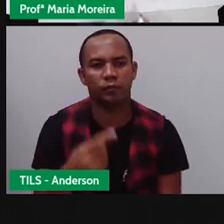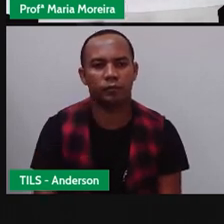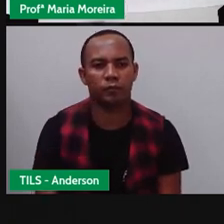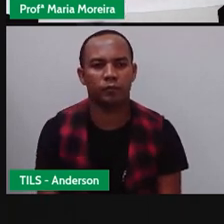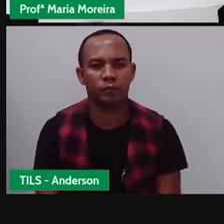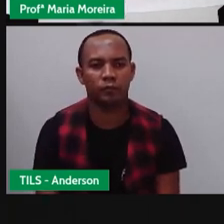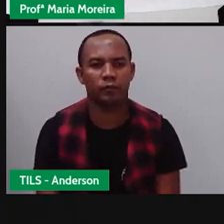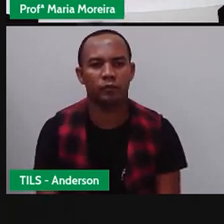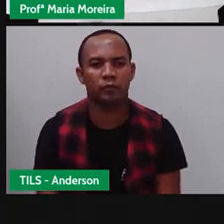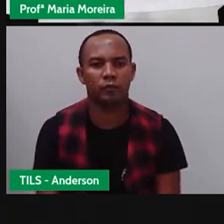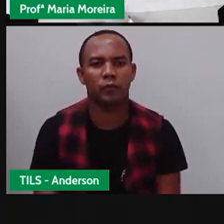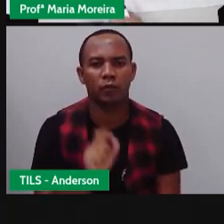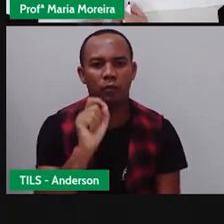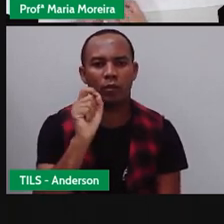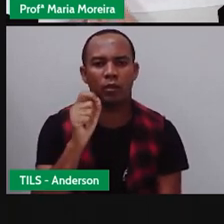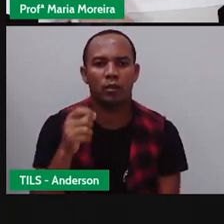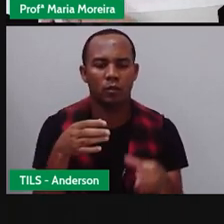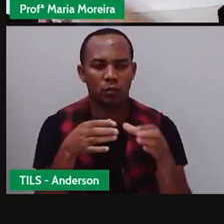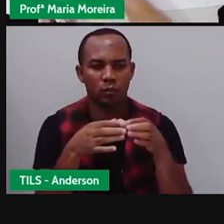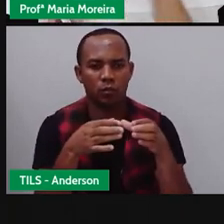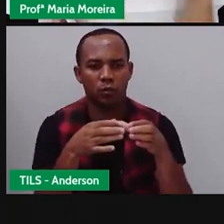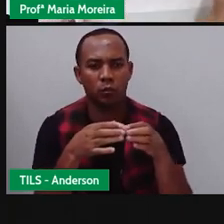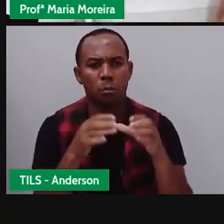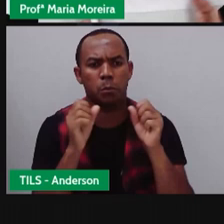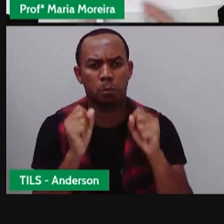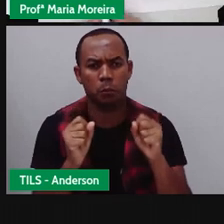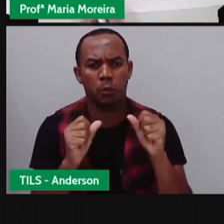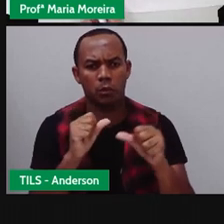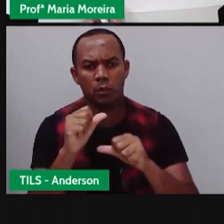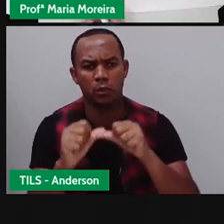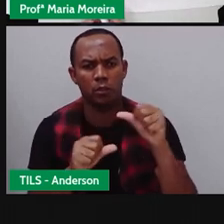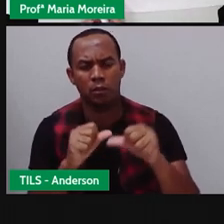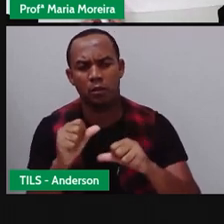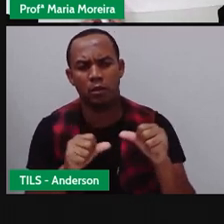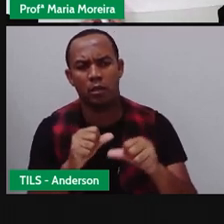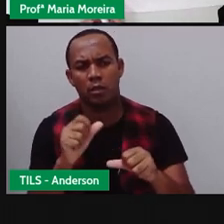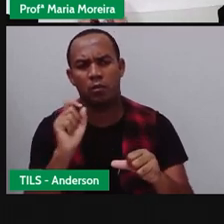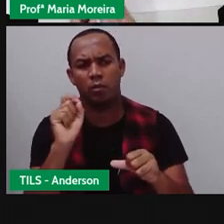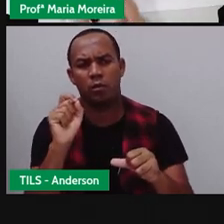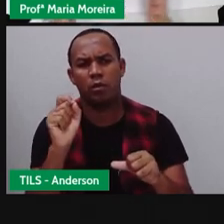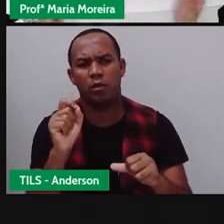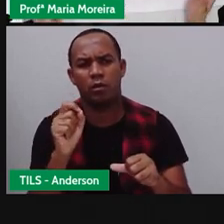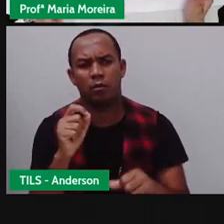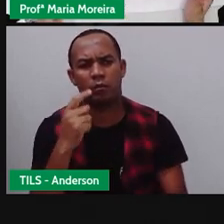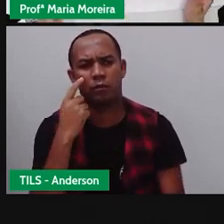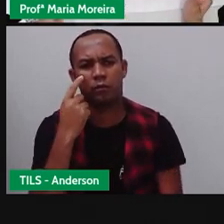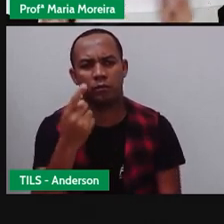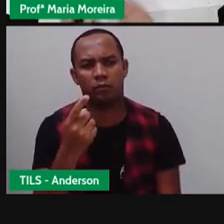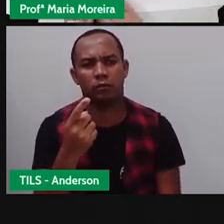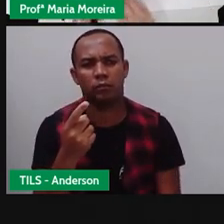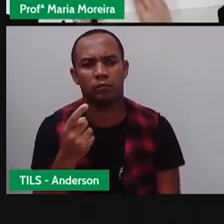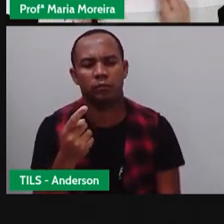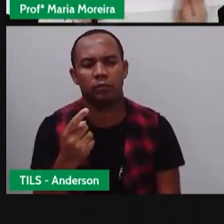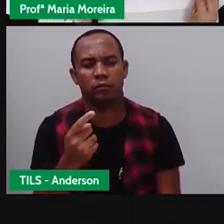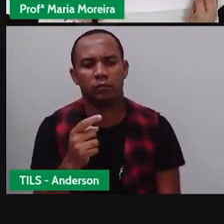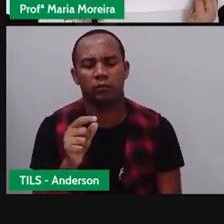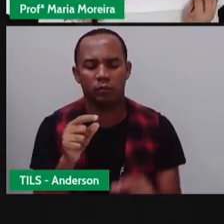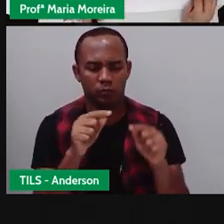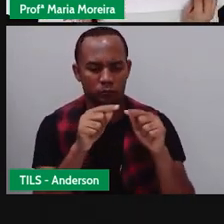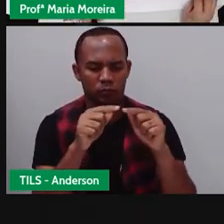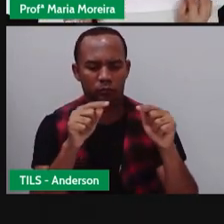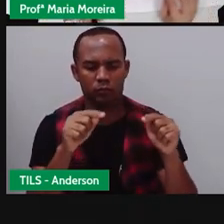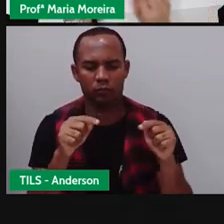Não é isso? Ali ele está o quê? Em grupos. Mas eu posso transformar isso aqui o quê? Em... Ó. Naqueles